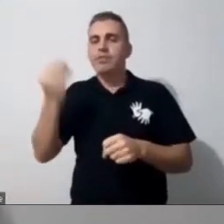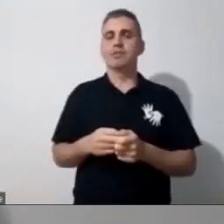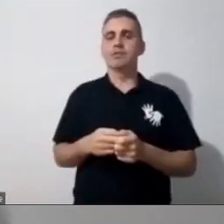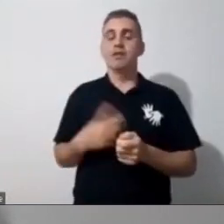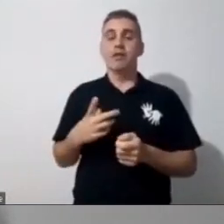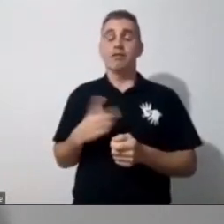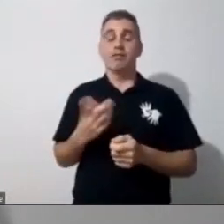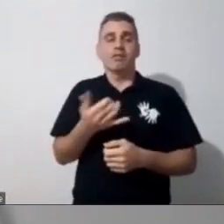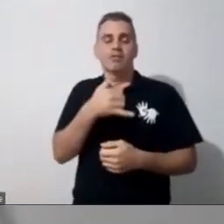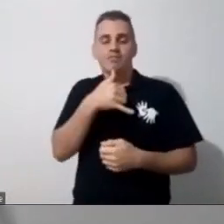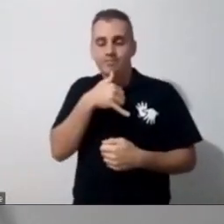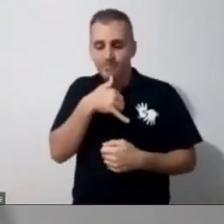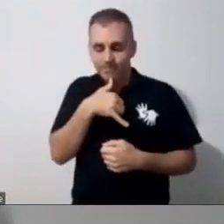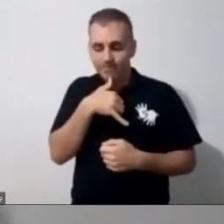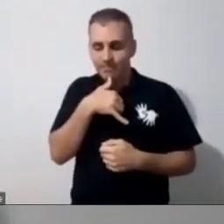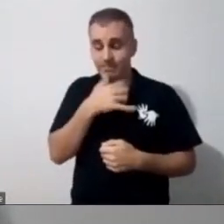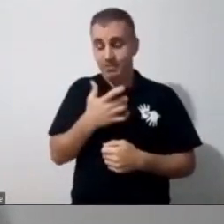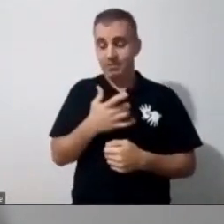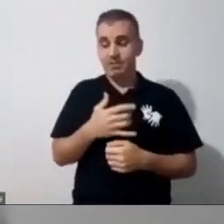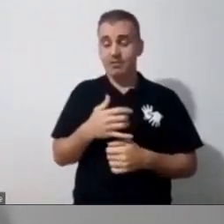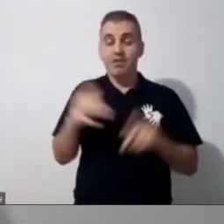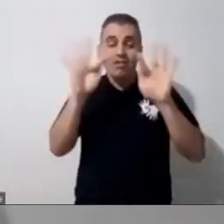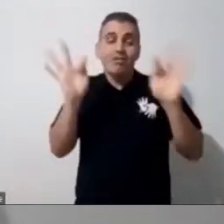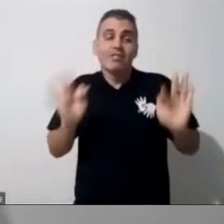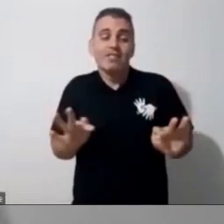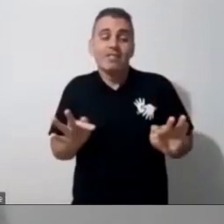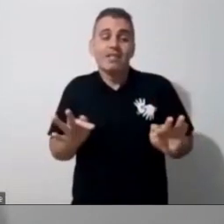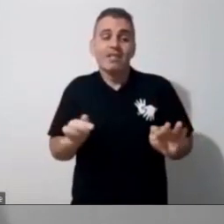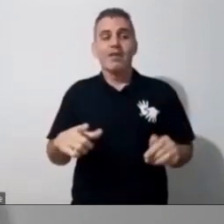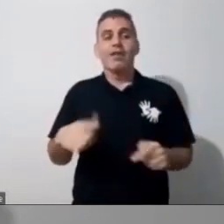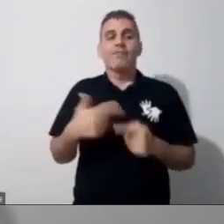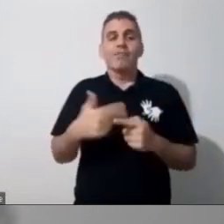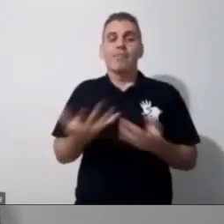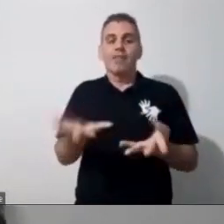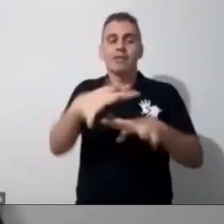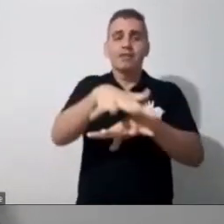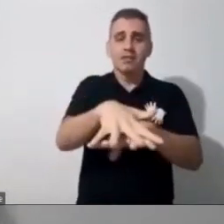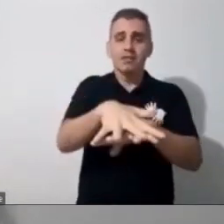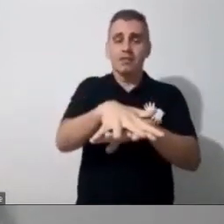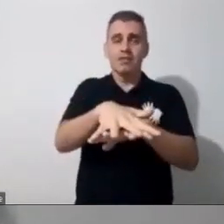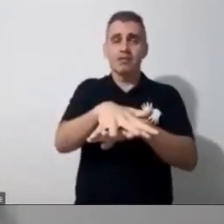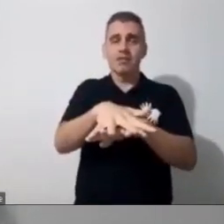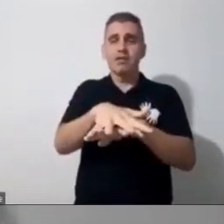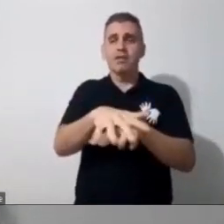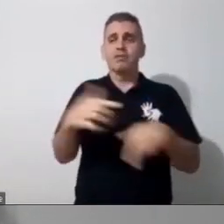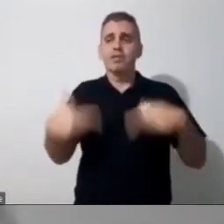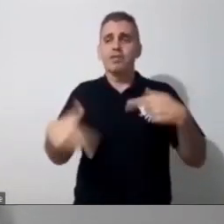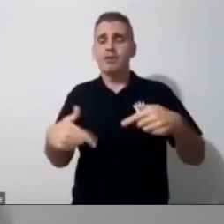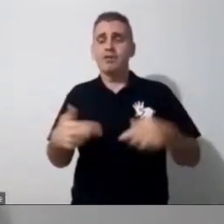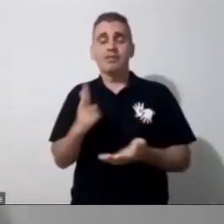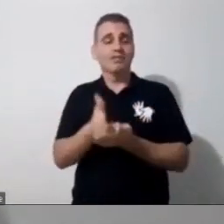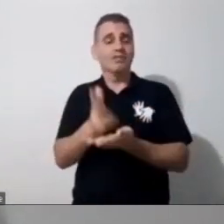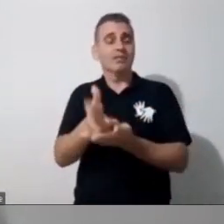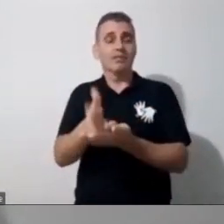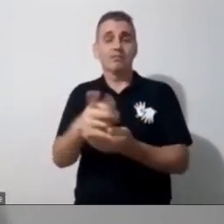tristezas, né, porque a inclusão a gente lida com muita coisa, assim, com muito não, e é tão